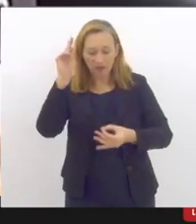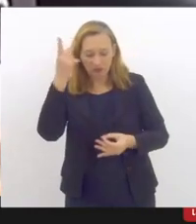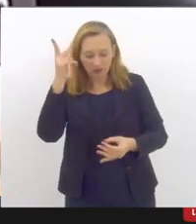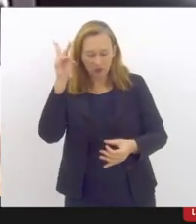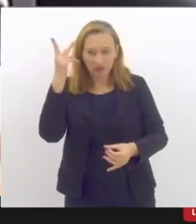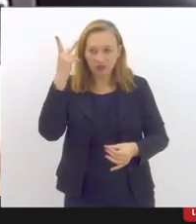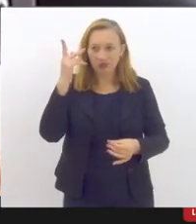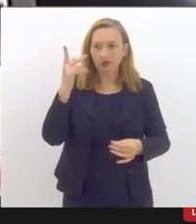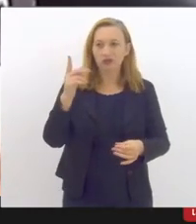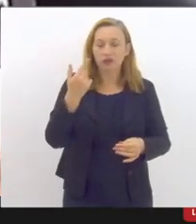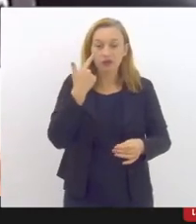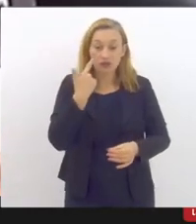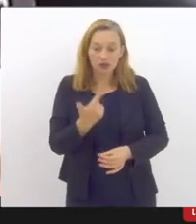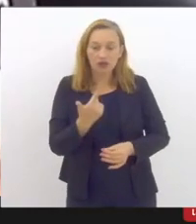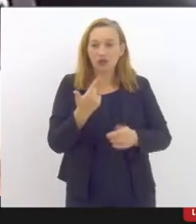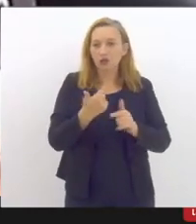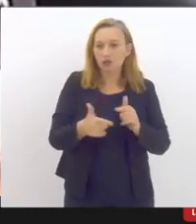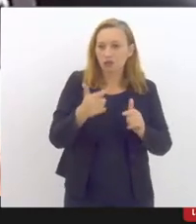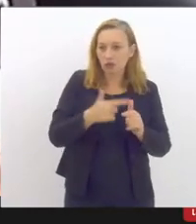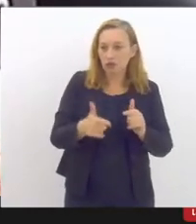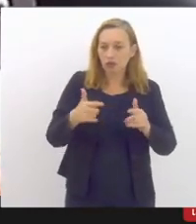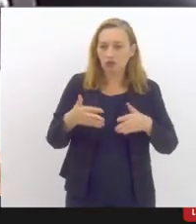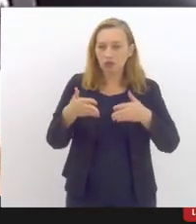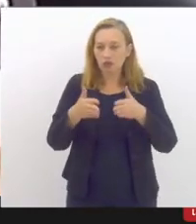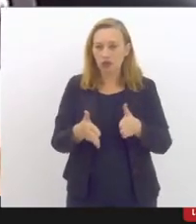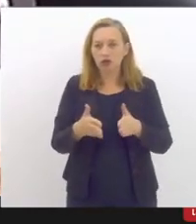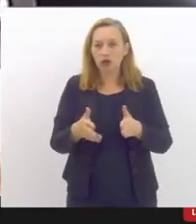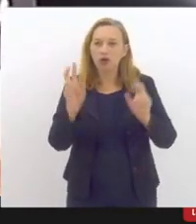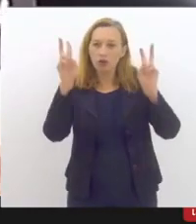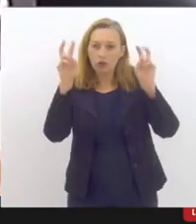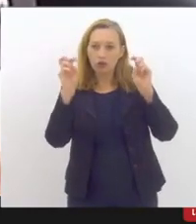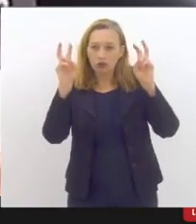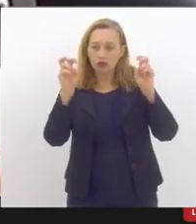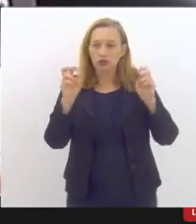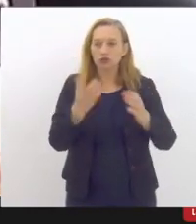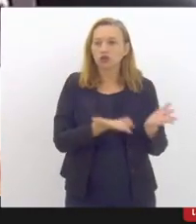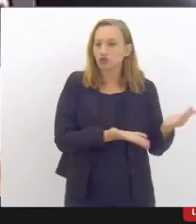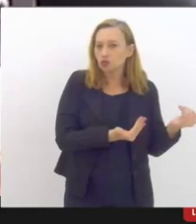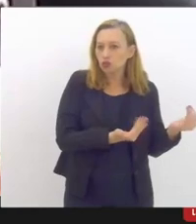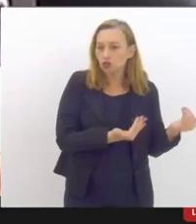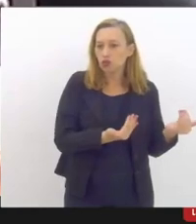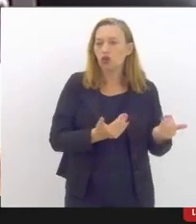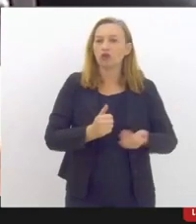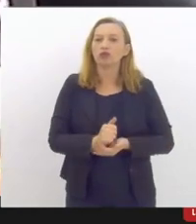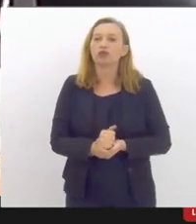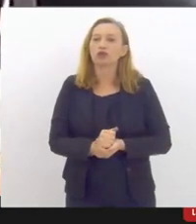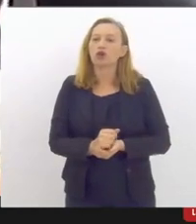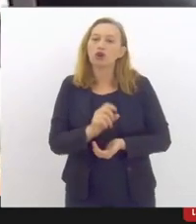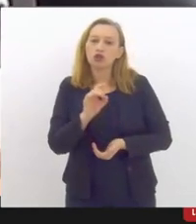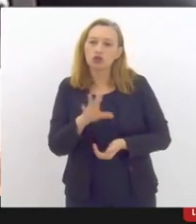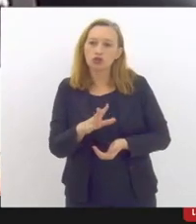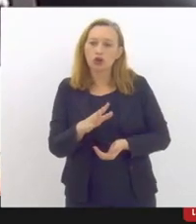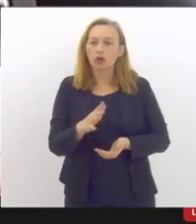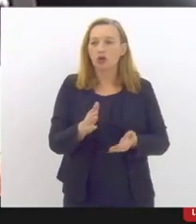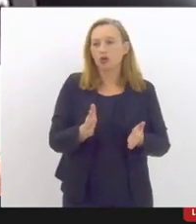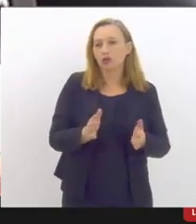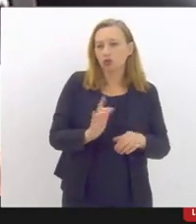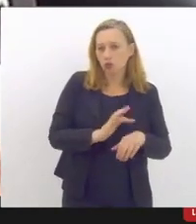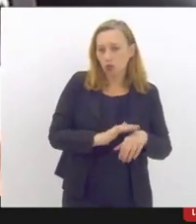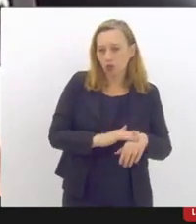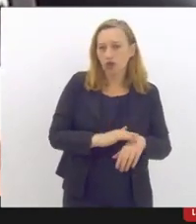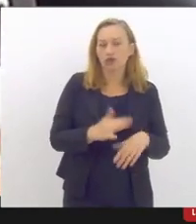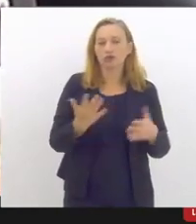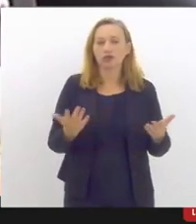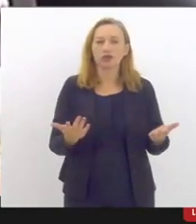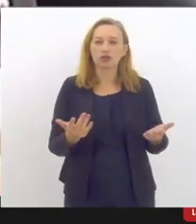de diagnosticar os problemas e centralizar a questão no jovem, como se ele tivesse só apenas adoecido. Existe